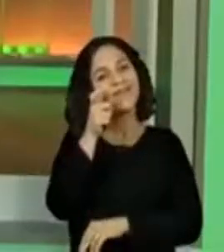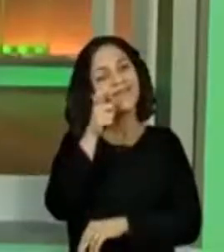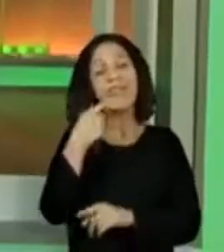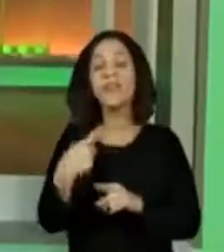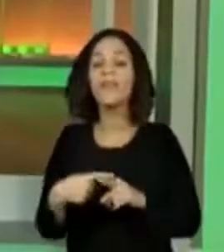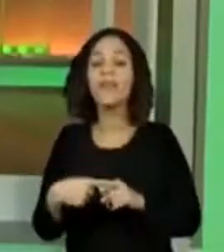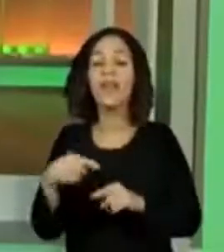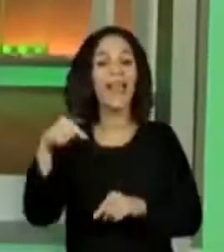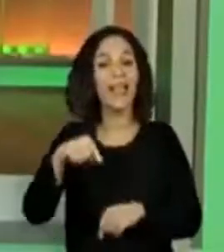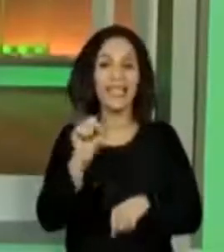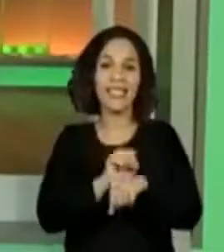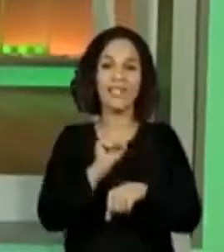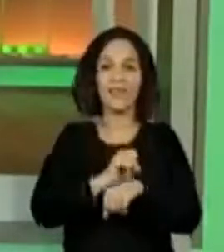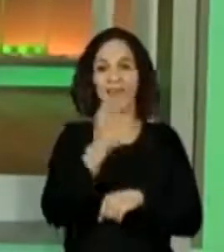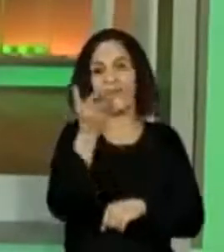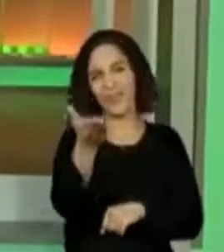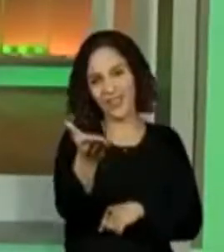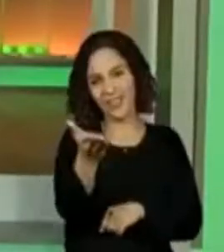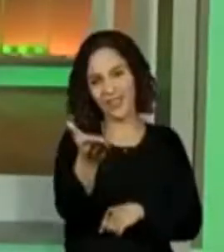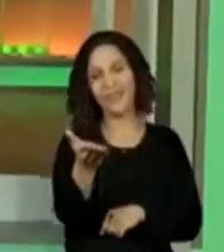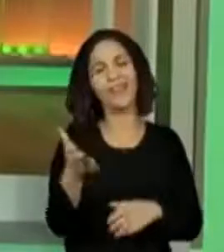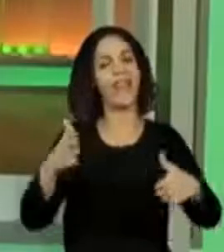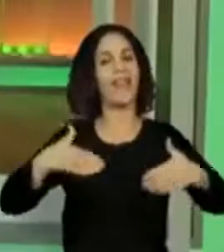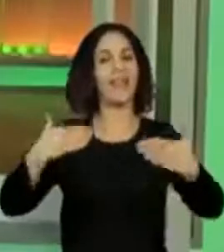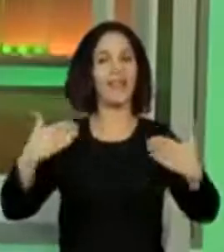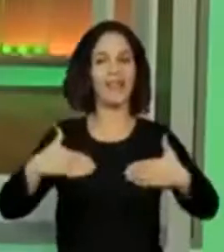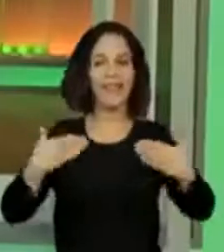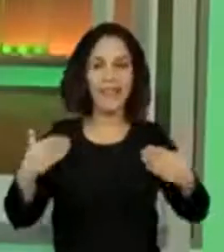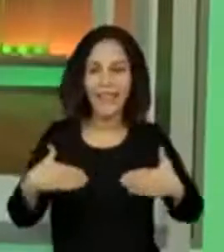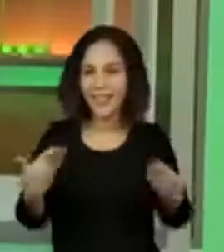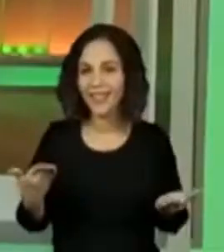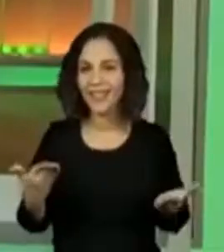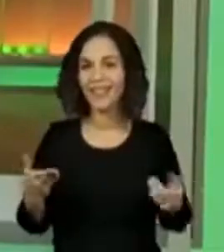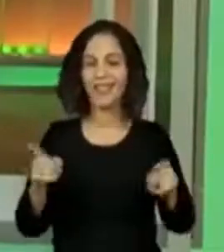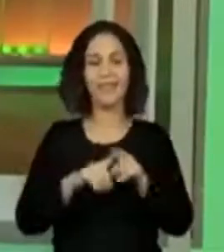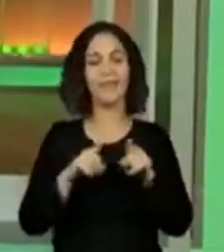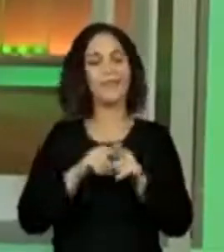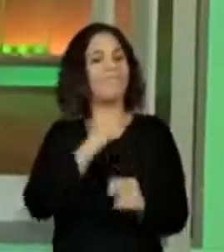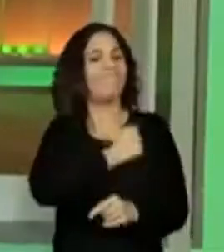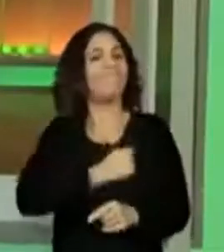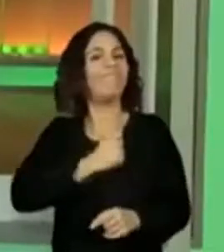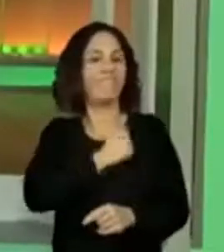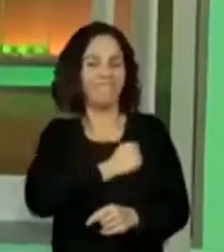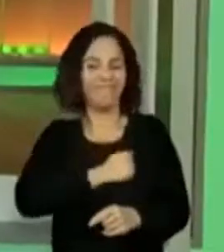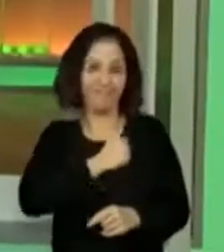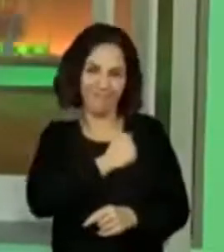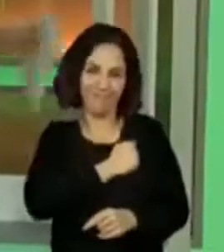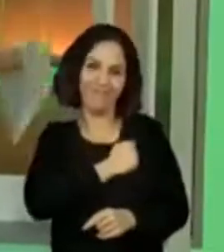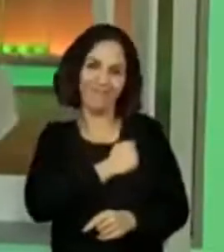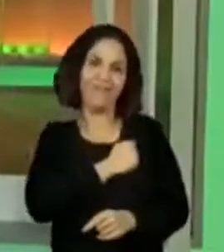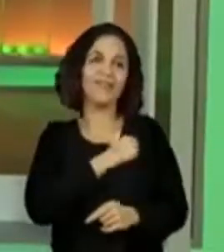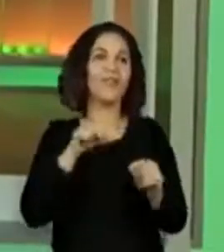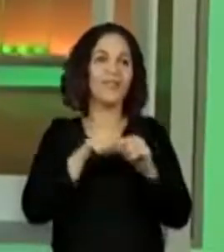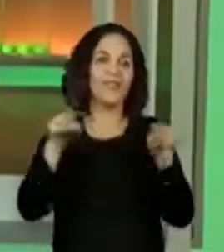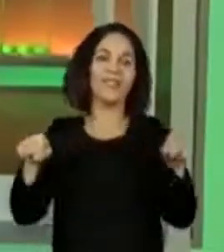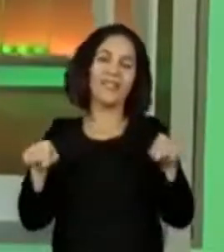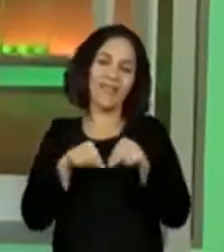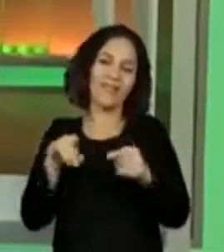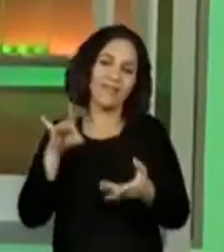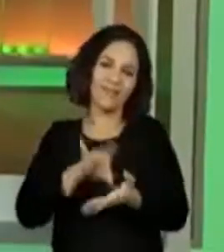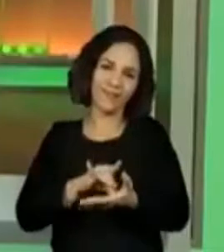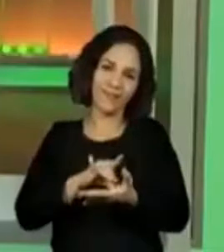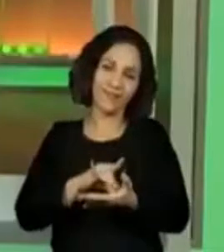está aqui esperando vocês com muita alegria, com muita saudade de estar com vocês em sala de aula.